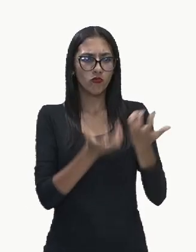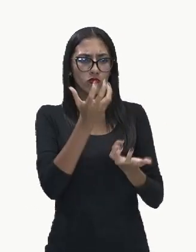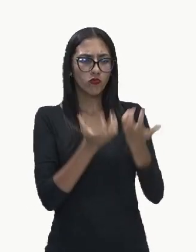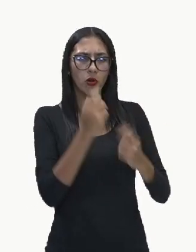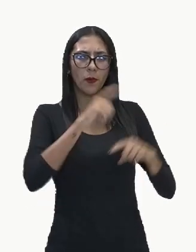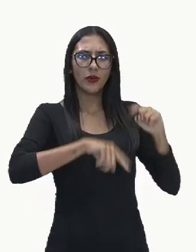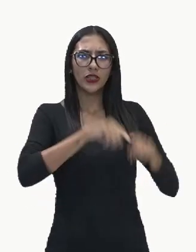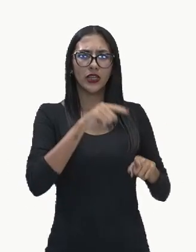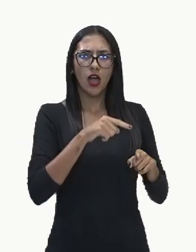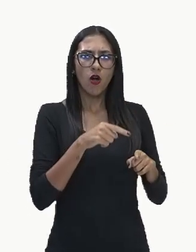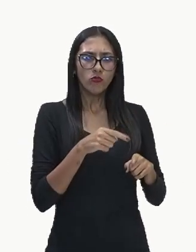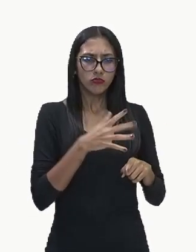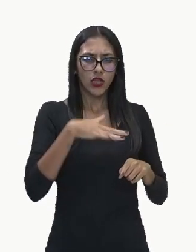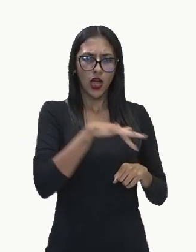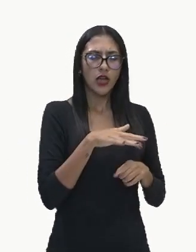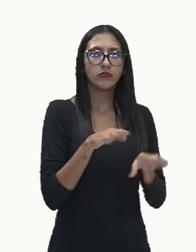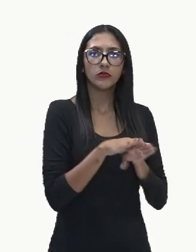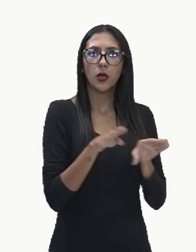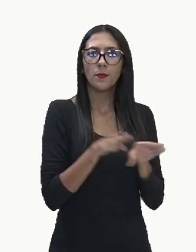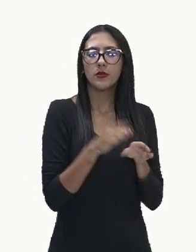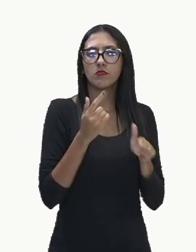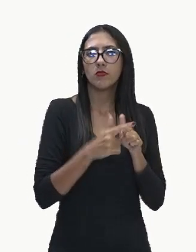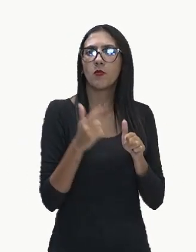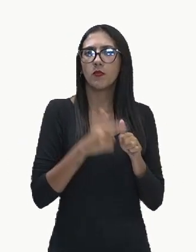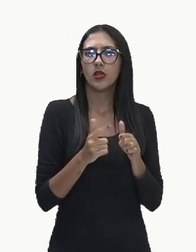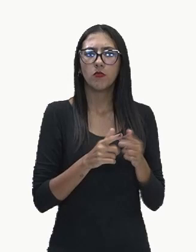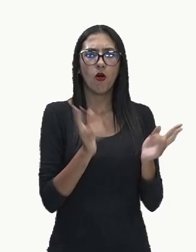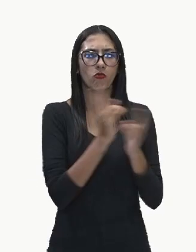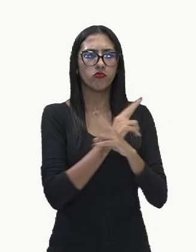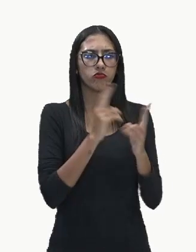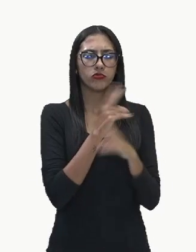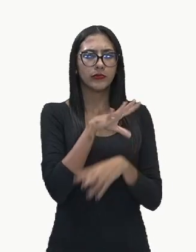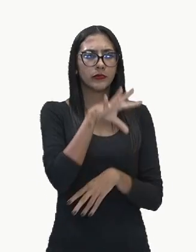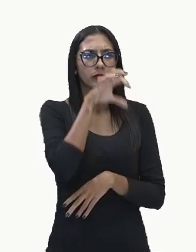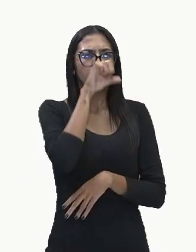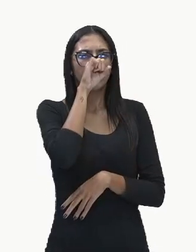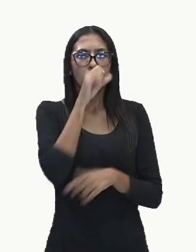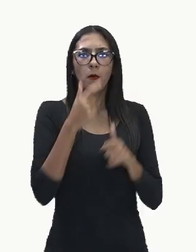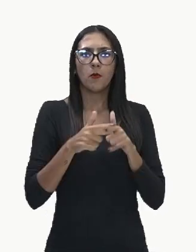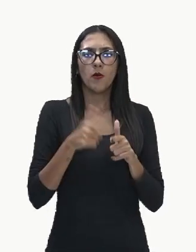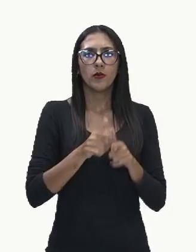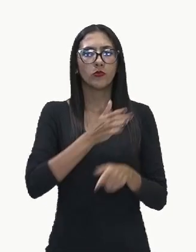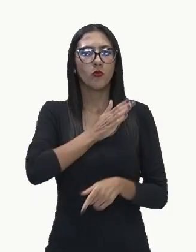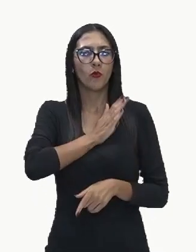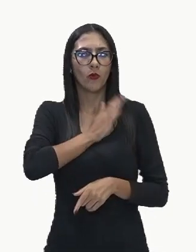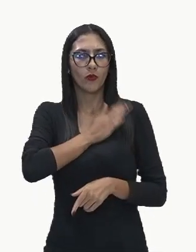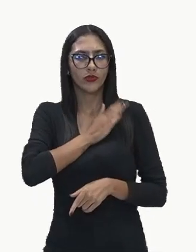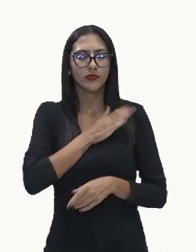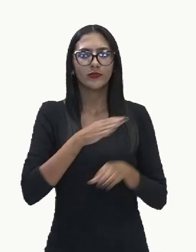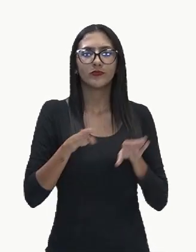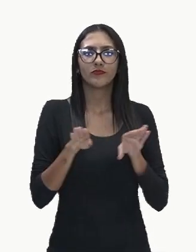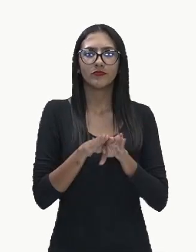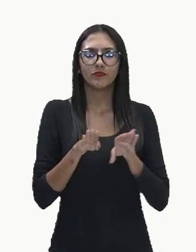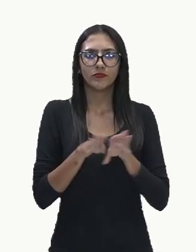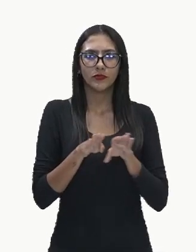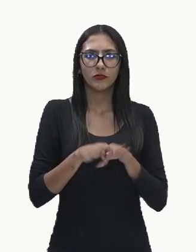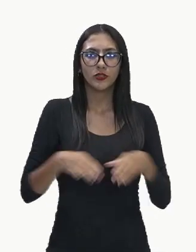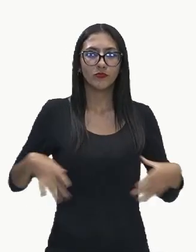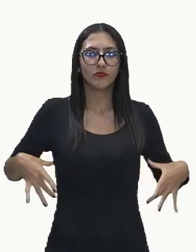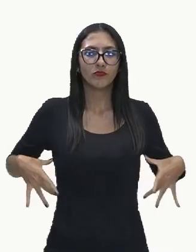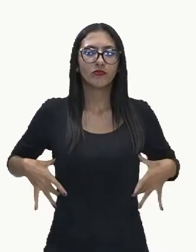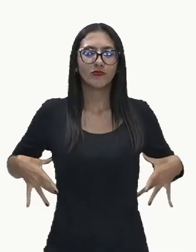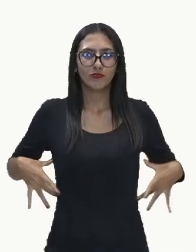que causam problemas respiratórios e cardiovasculares, ou seja, além de problemas nos